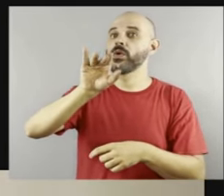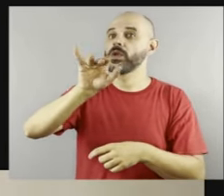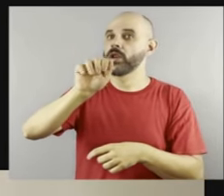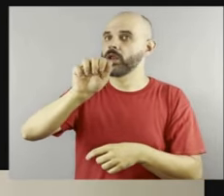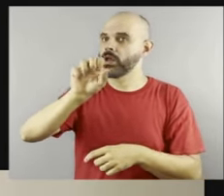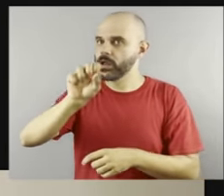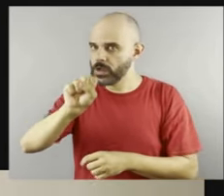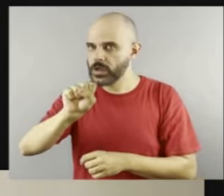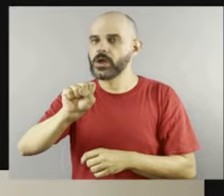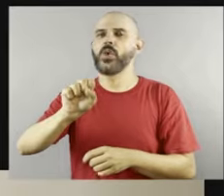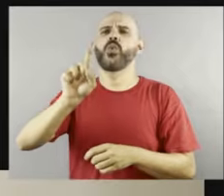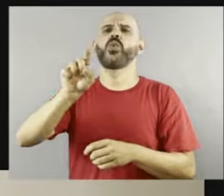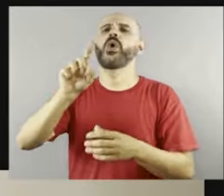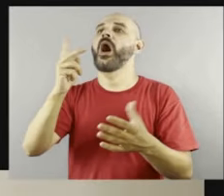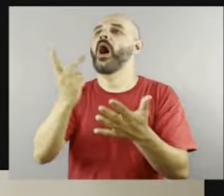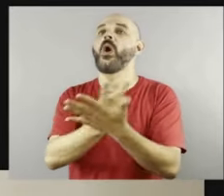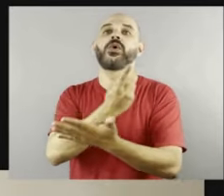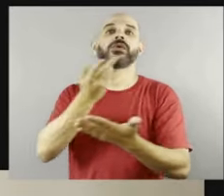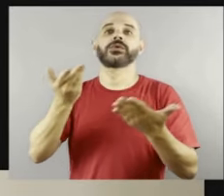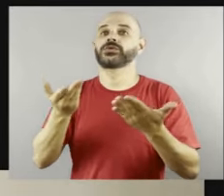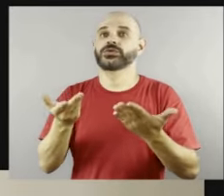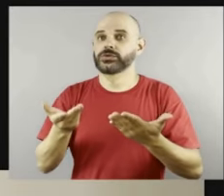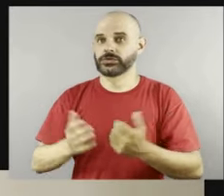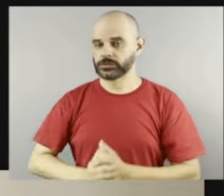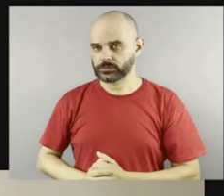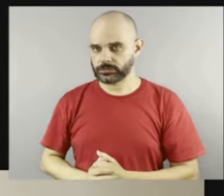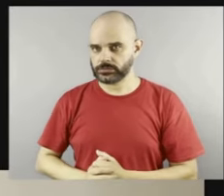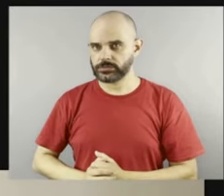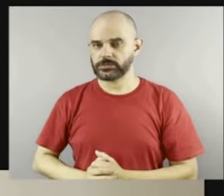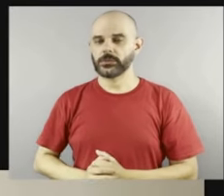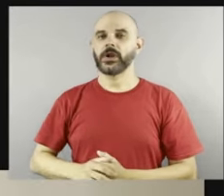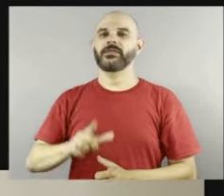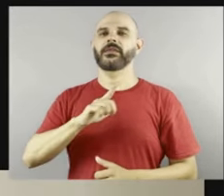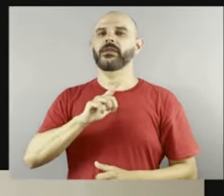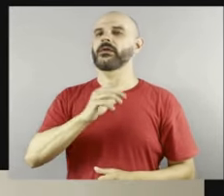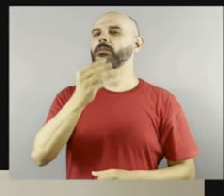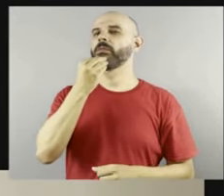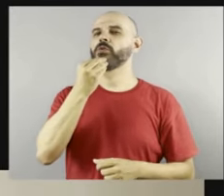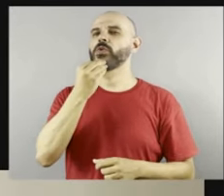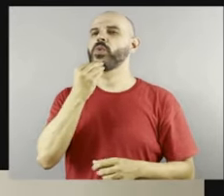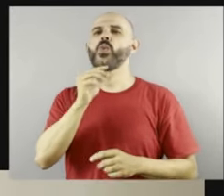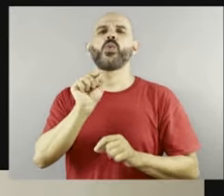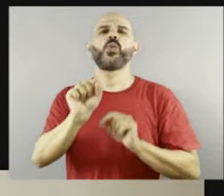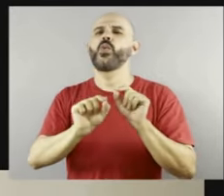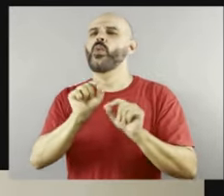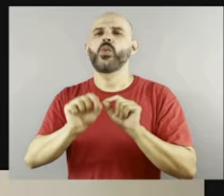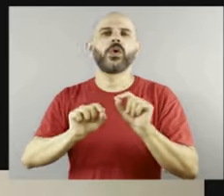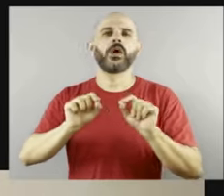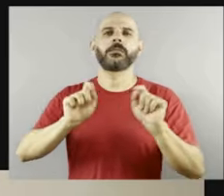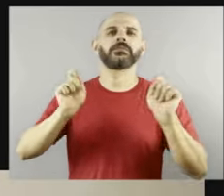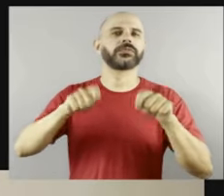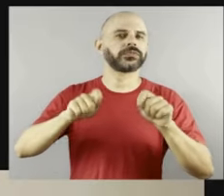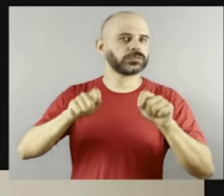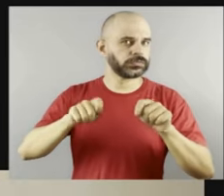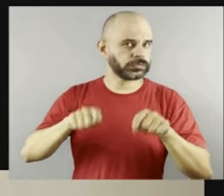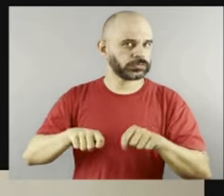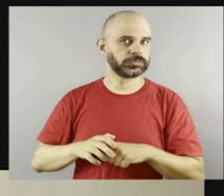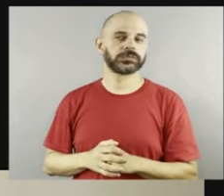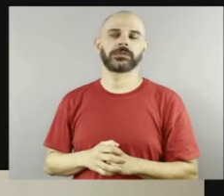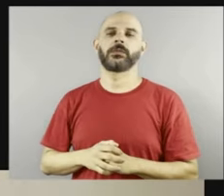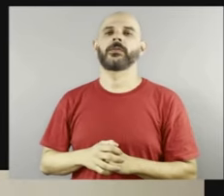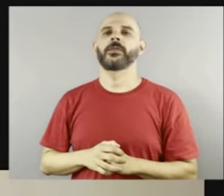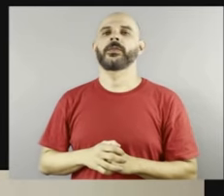e quando vem a oportunidade, o que é possível, né, está também informando, porque o preconceito, na minha